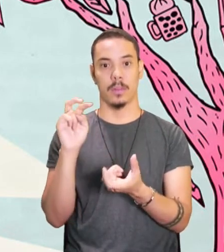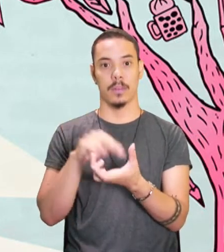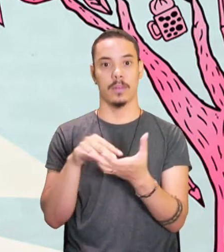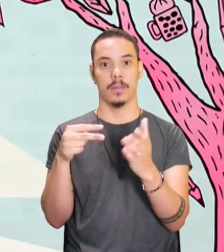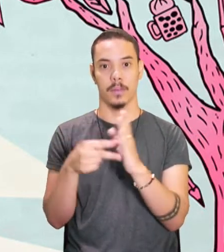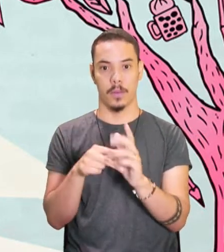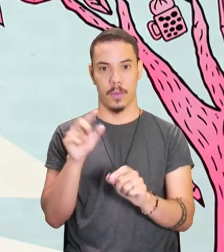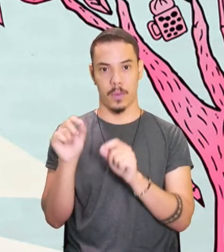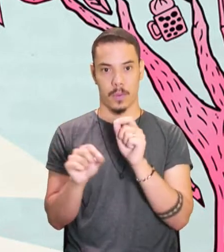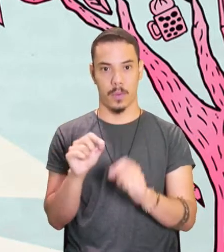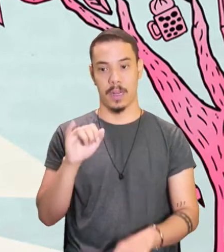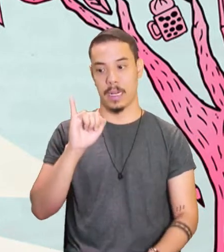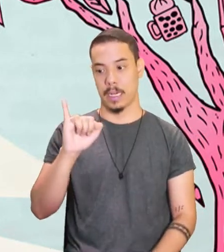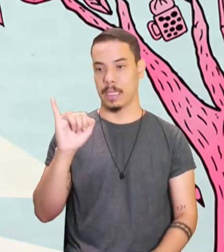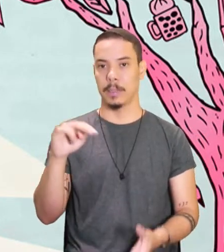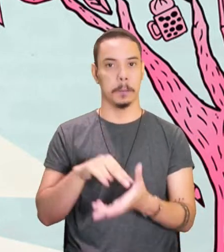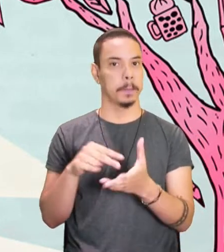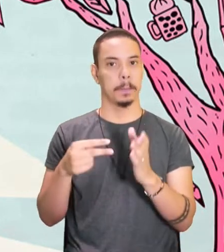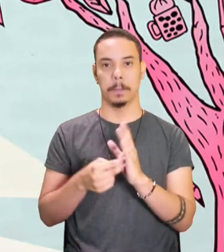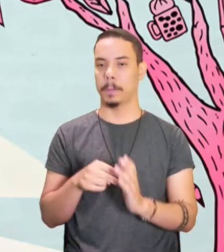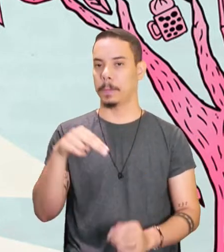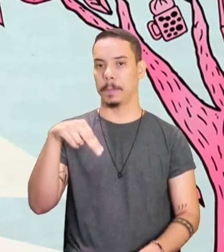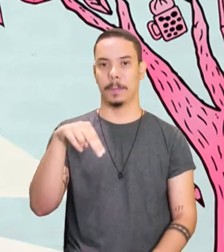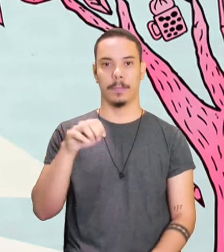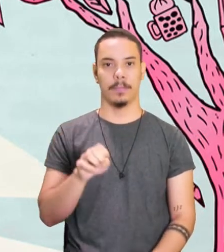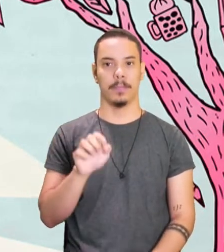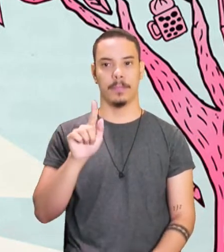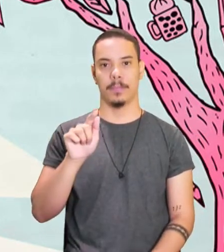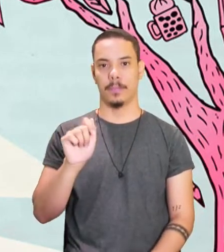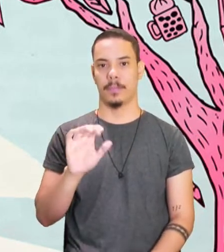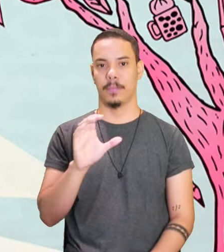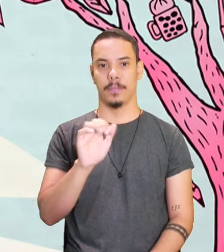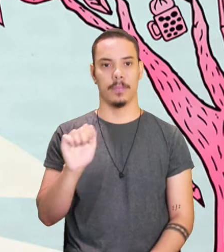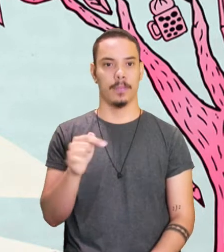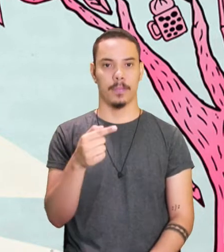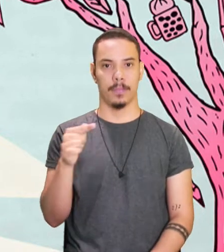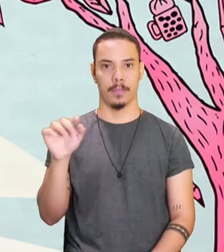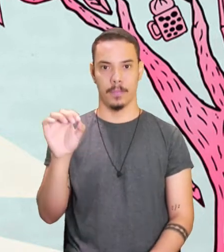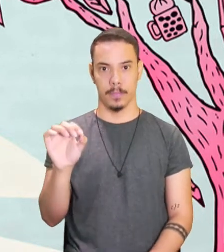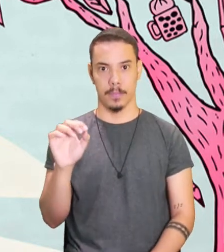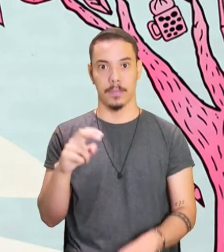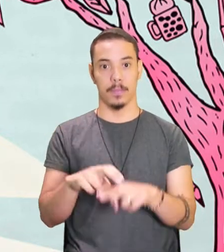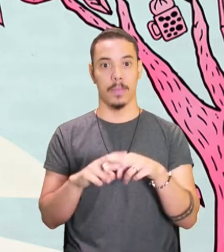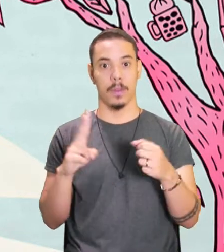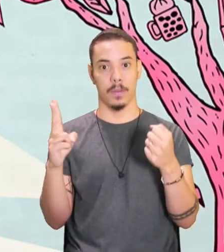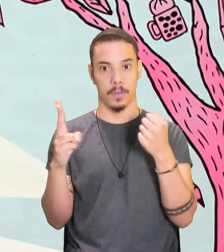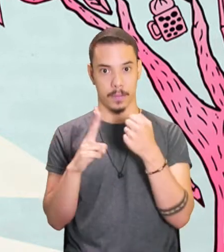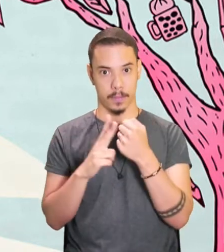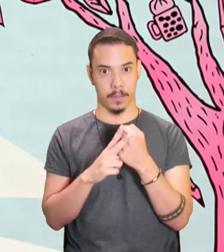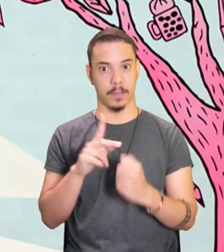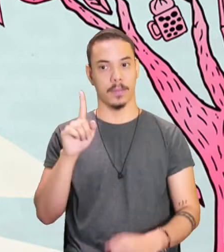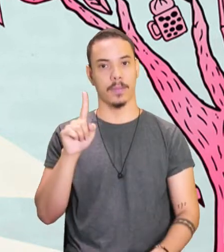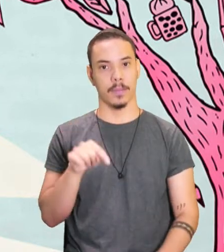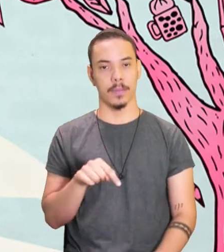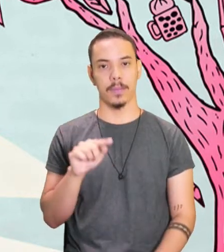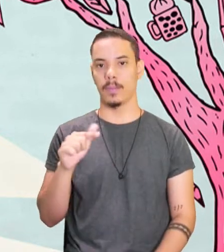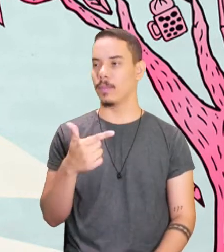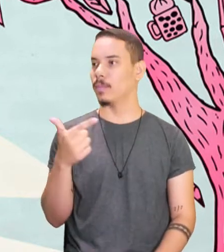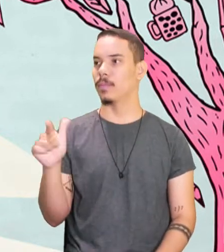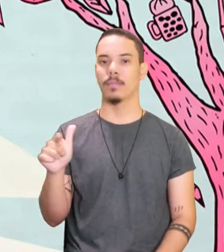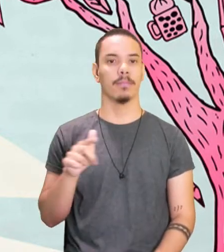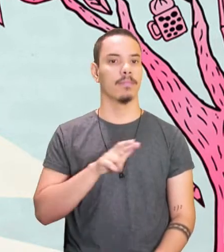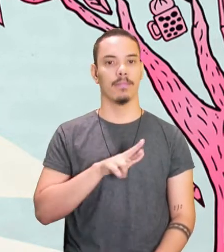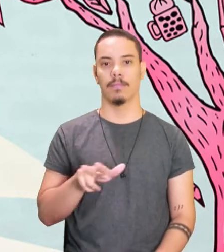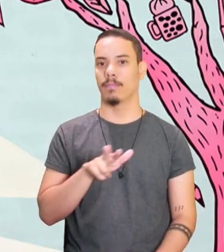dizer que é uma negação. Ou seja, não é regular. Um verbo vai ser regular e o